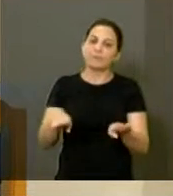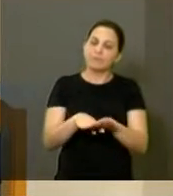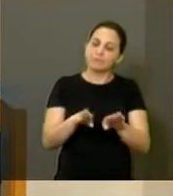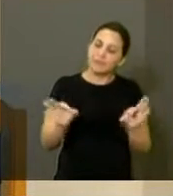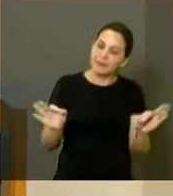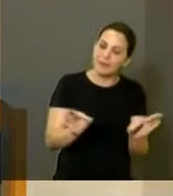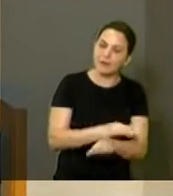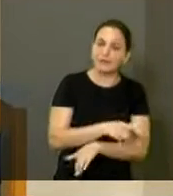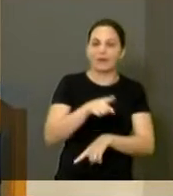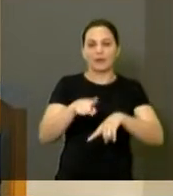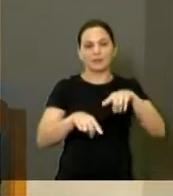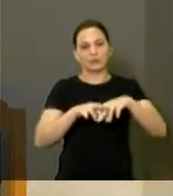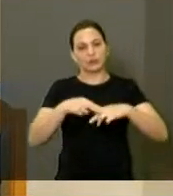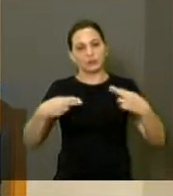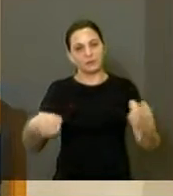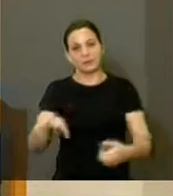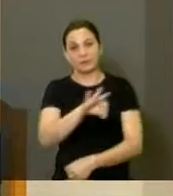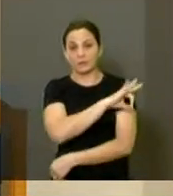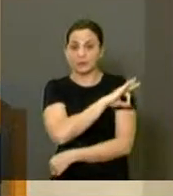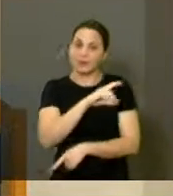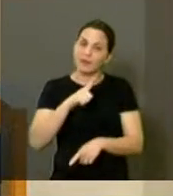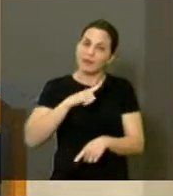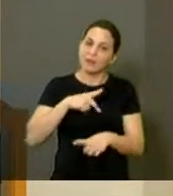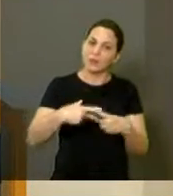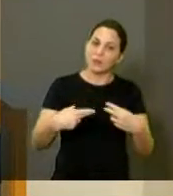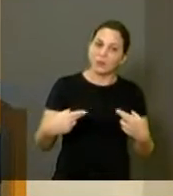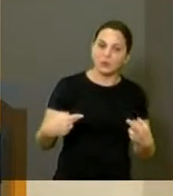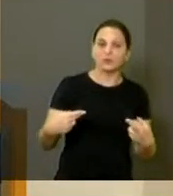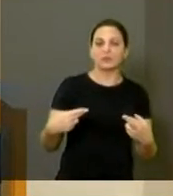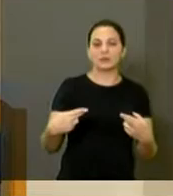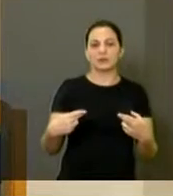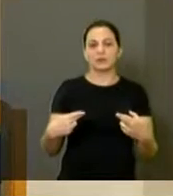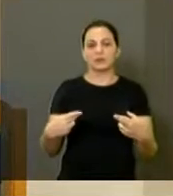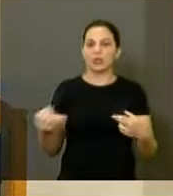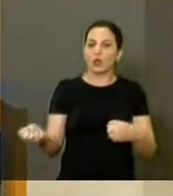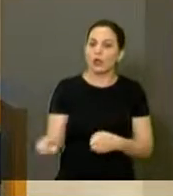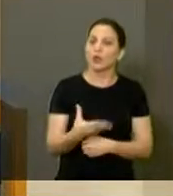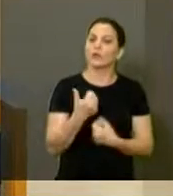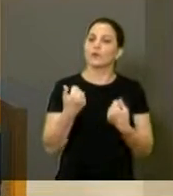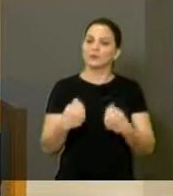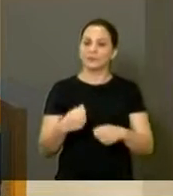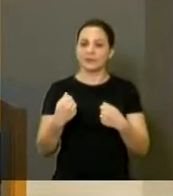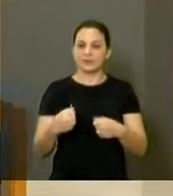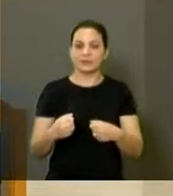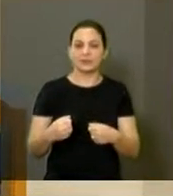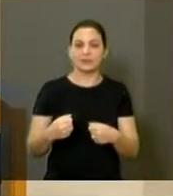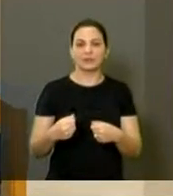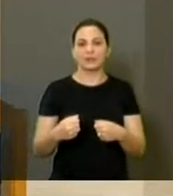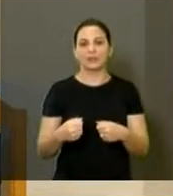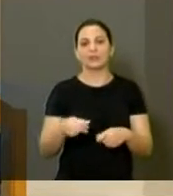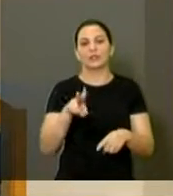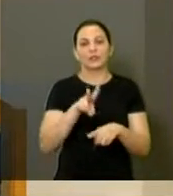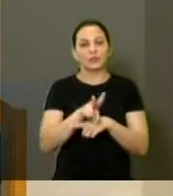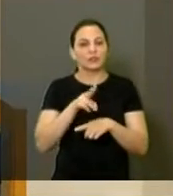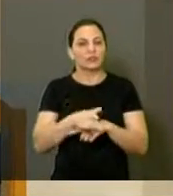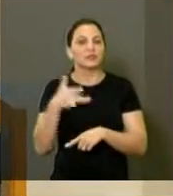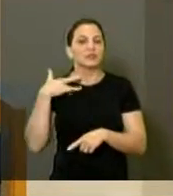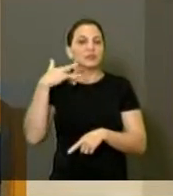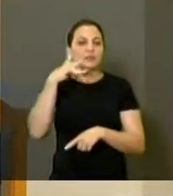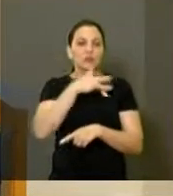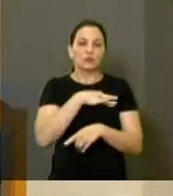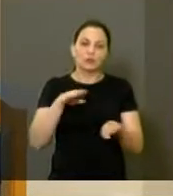enfim, outras ações aí da prefeitura, gente tem que ter algumas ações um pouco mais inovadoras, né? Por parte da vigilância em saúde,